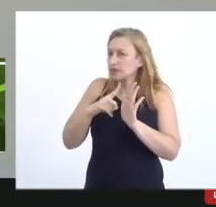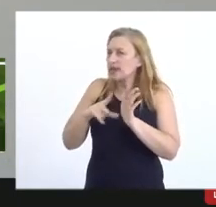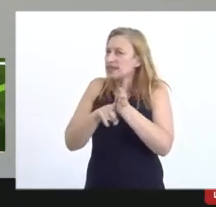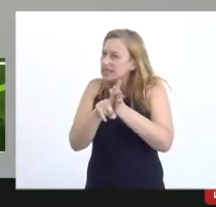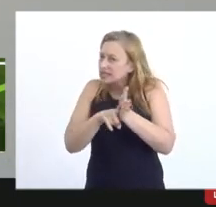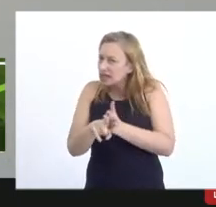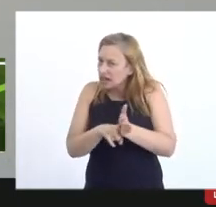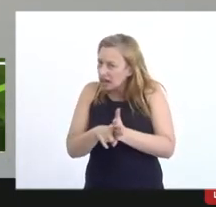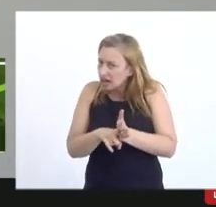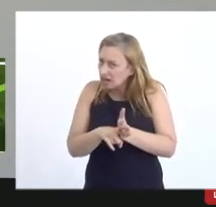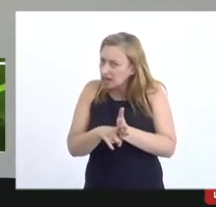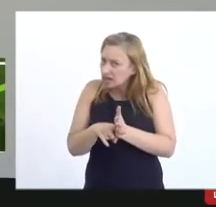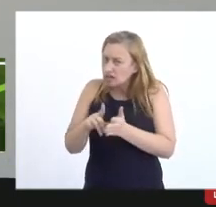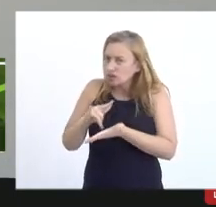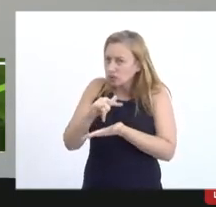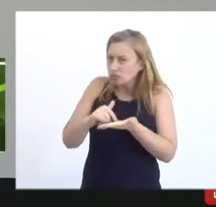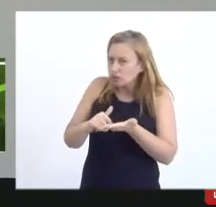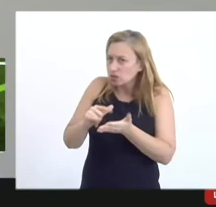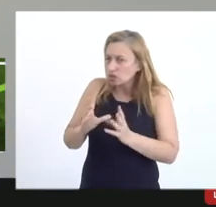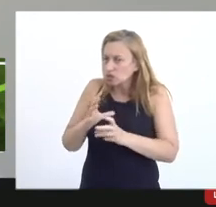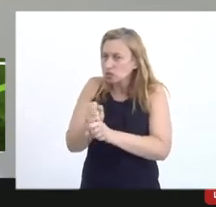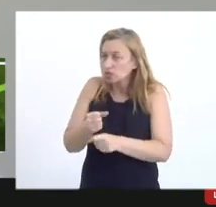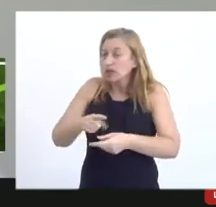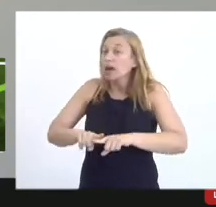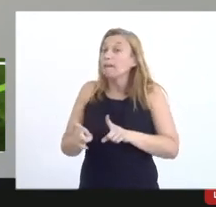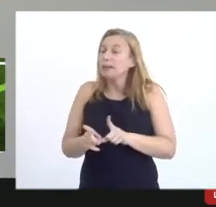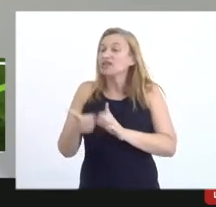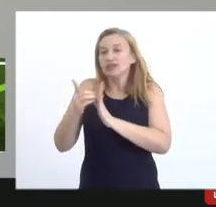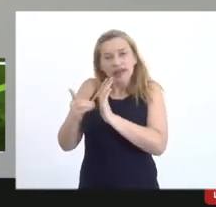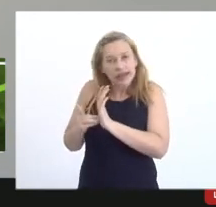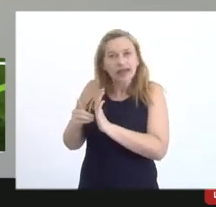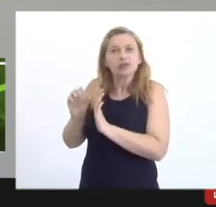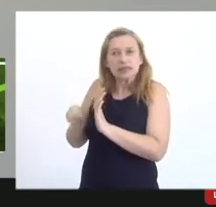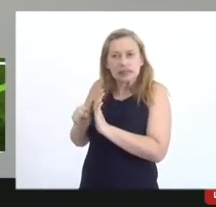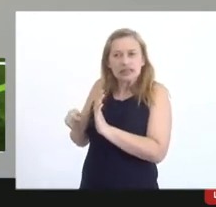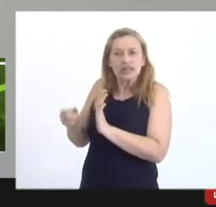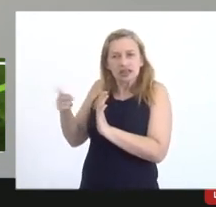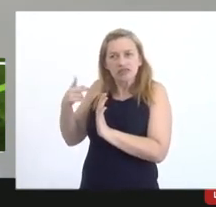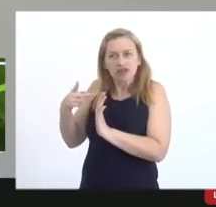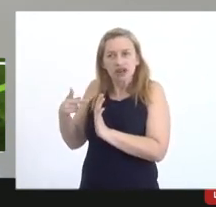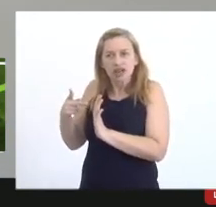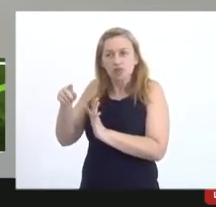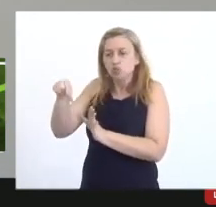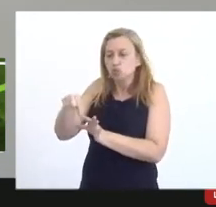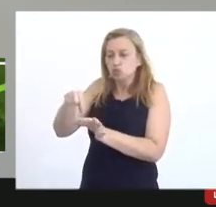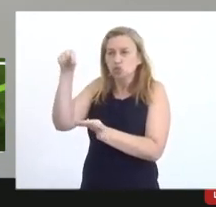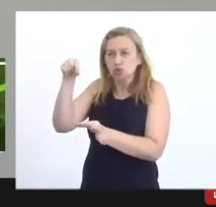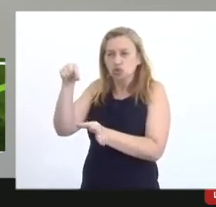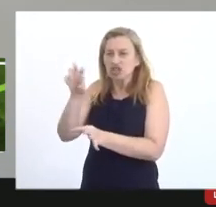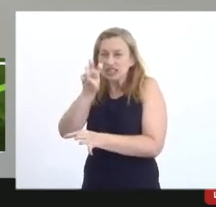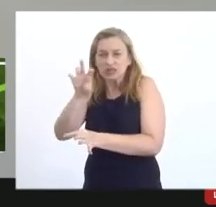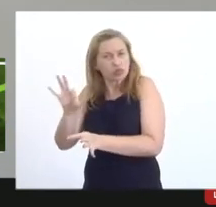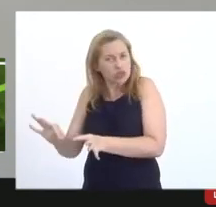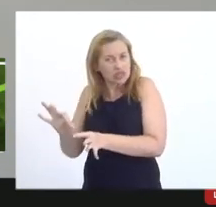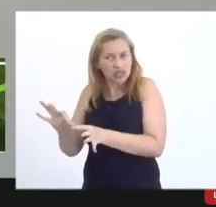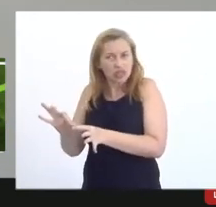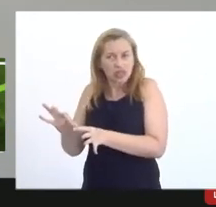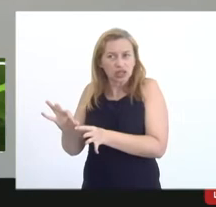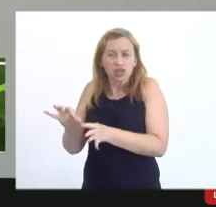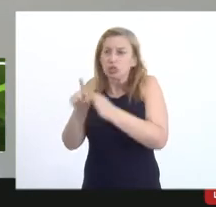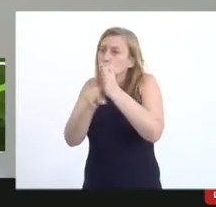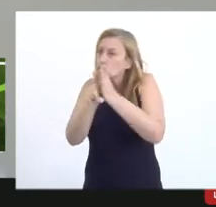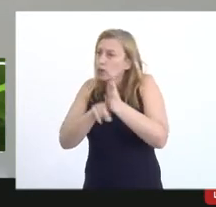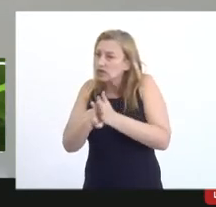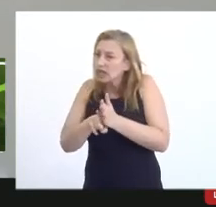processual documental e contábil mas o decreto previa sim ele previa um sorteio de 5% de uma